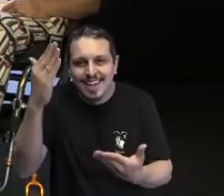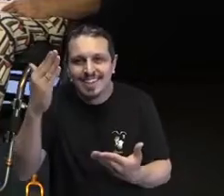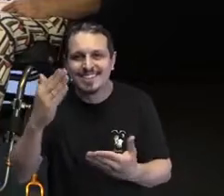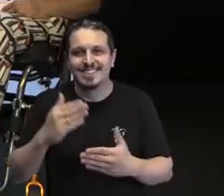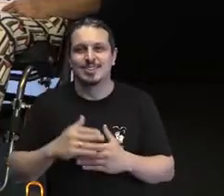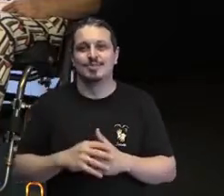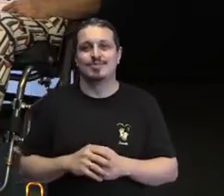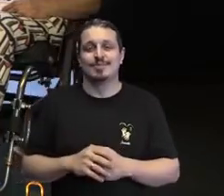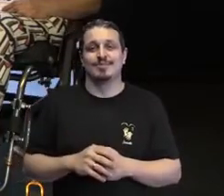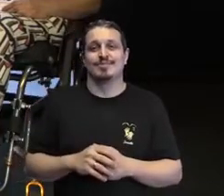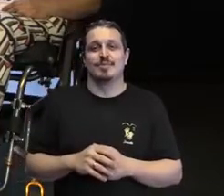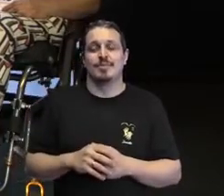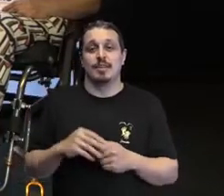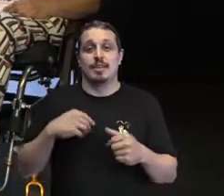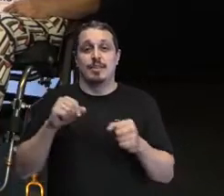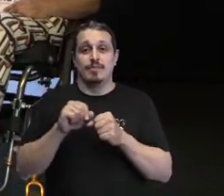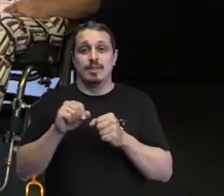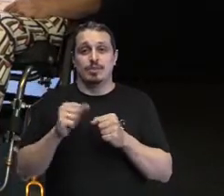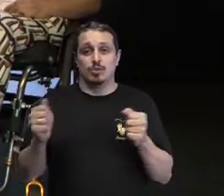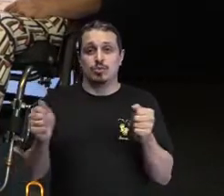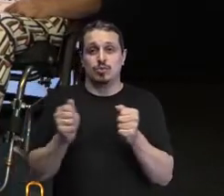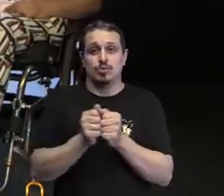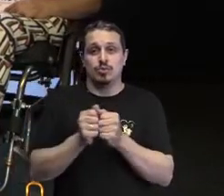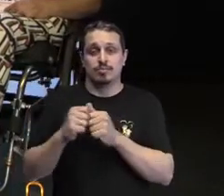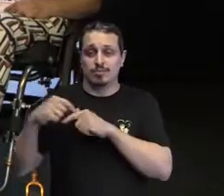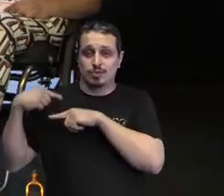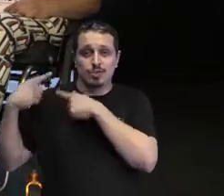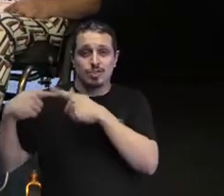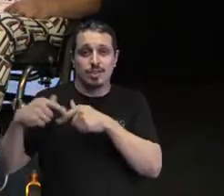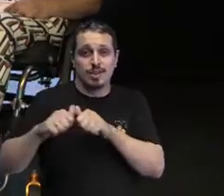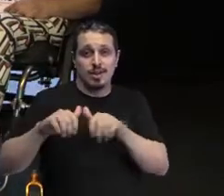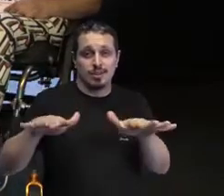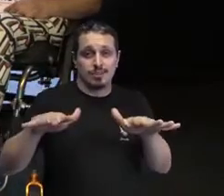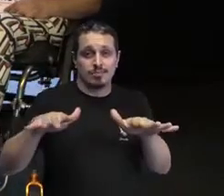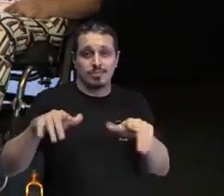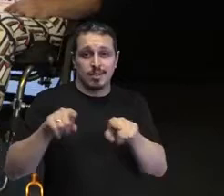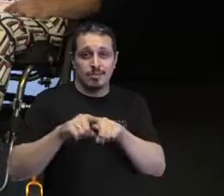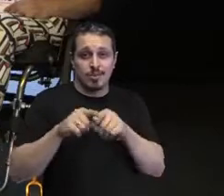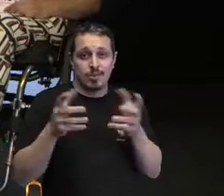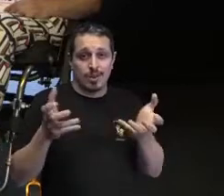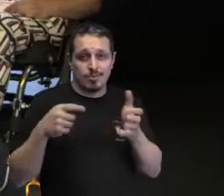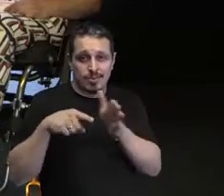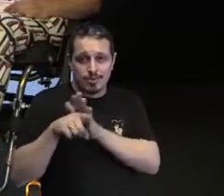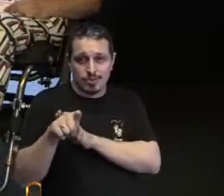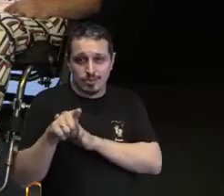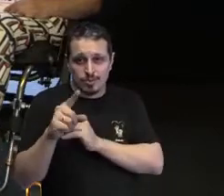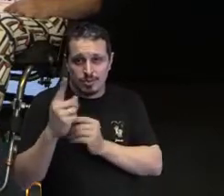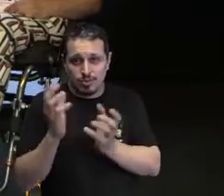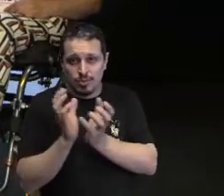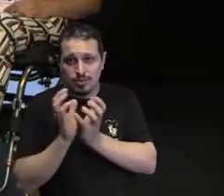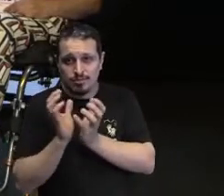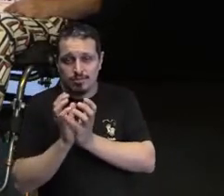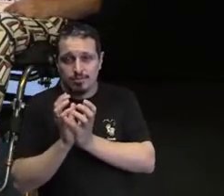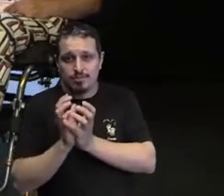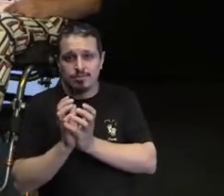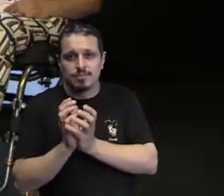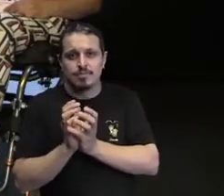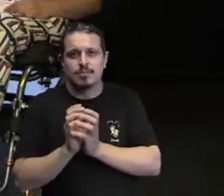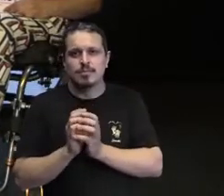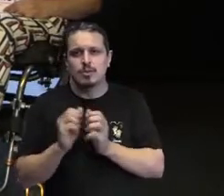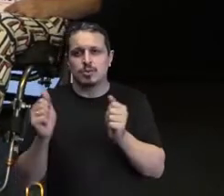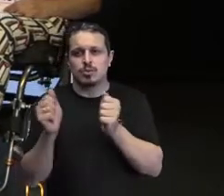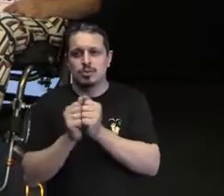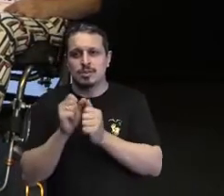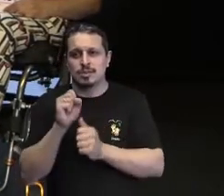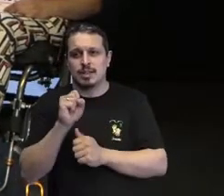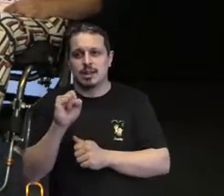você por estar aqui também. Vestir a camisa do Genética Não É Destino. Eu queria perguntar para a nossa equipe, nos bastidores, se a Catarina já está online aí, se